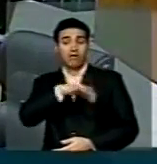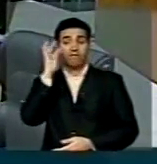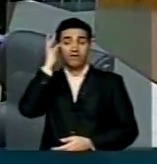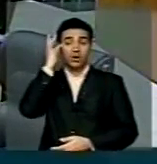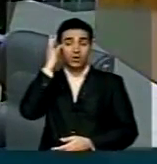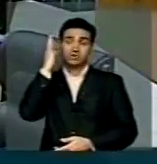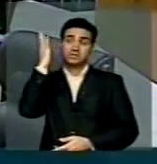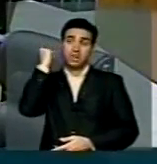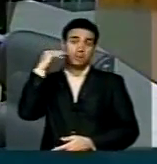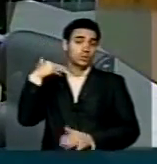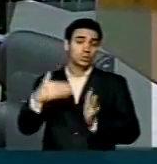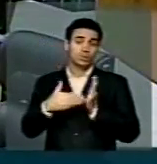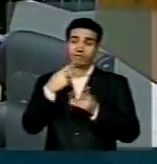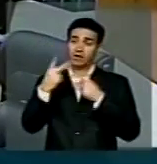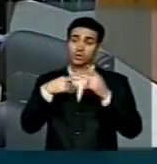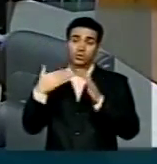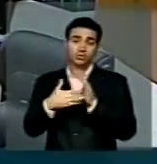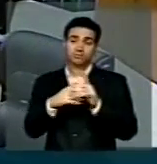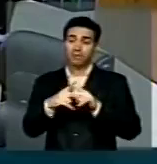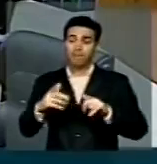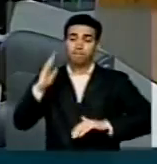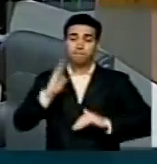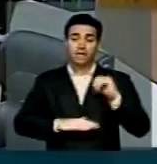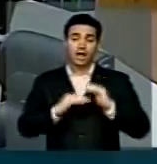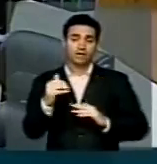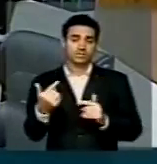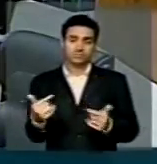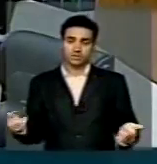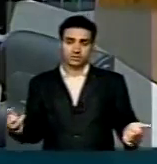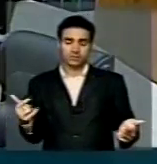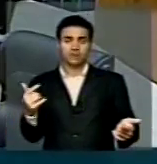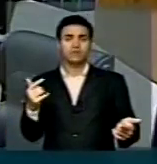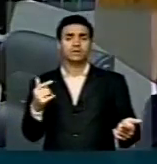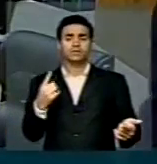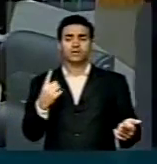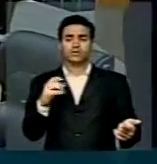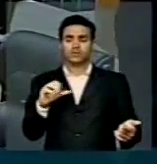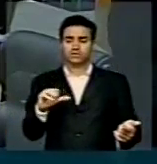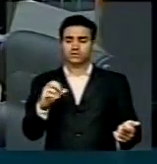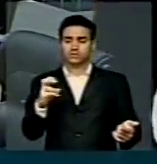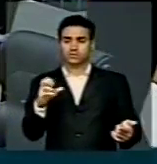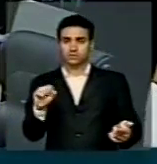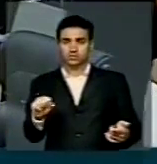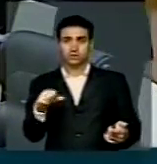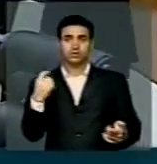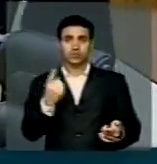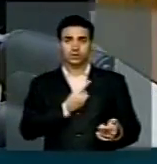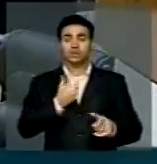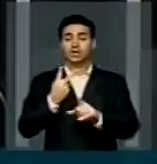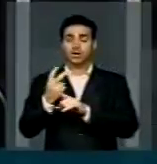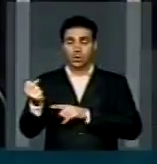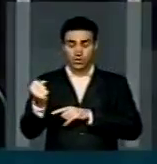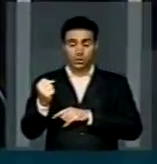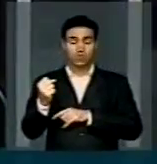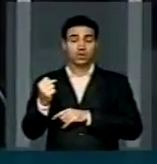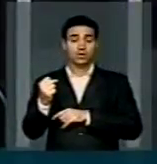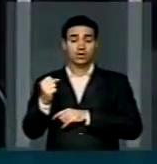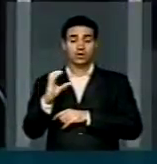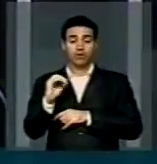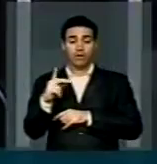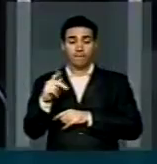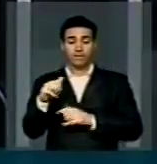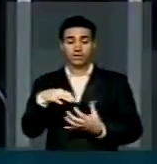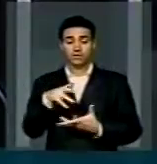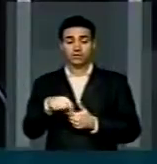dizem tudo, mas eu vi, sabe, deputado Luiz Couto, em 1958 nós ganhamos a Copa do Mundo, o técnico era